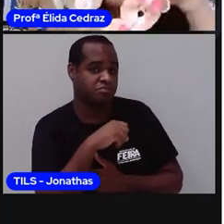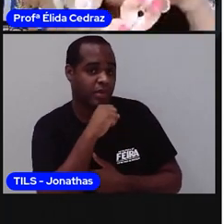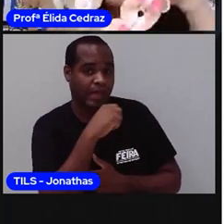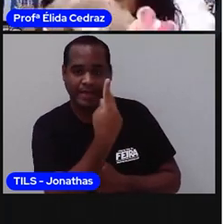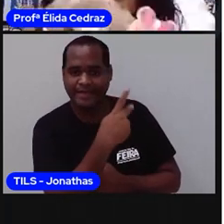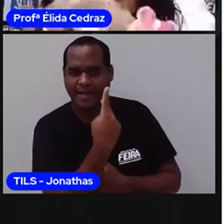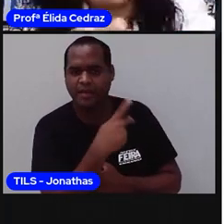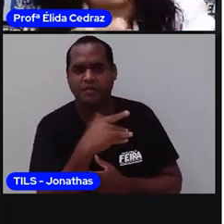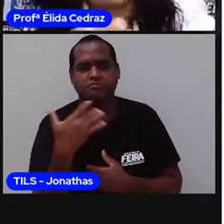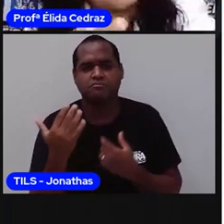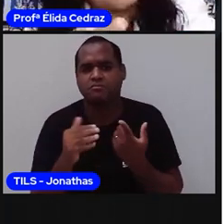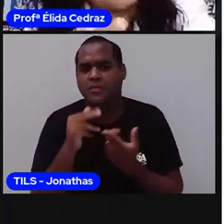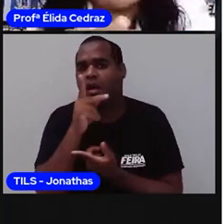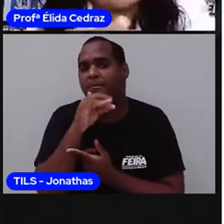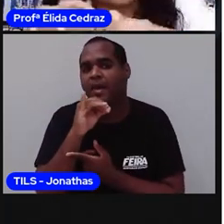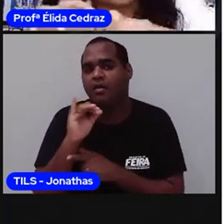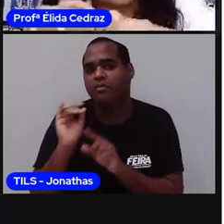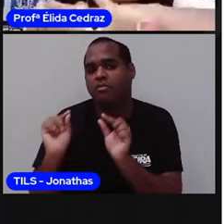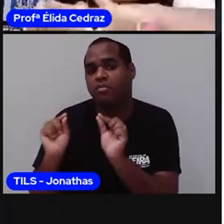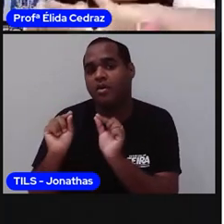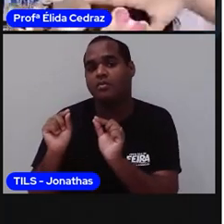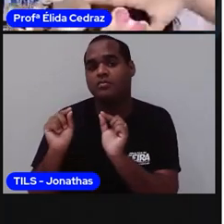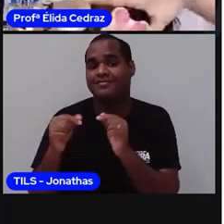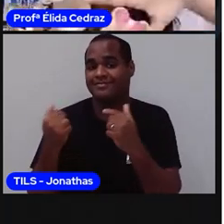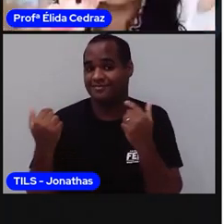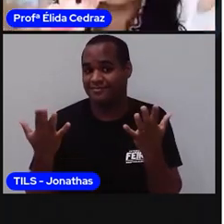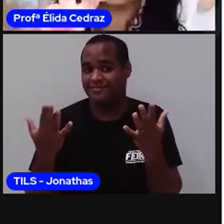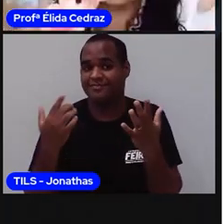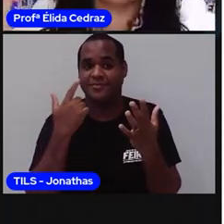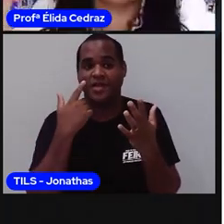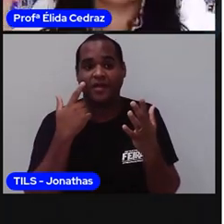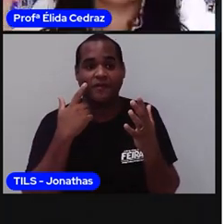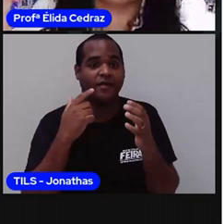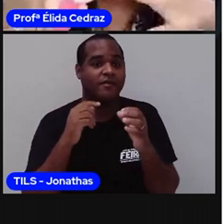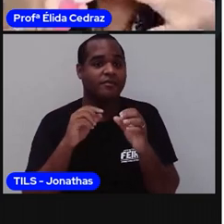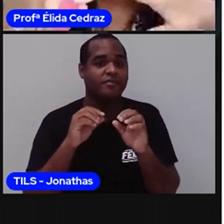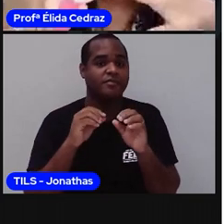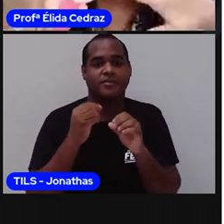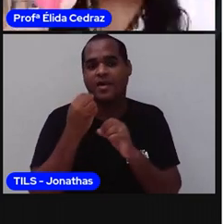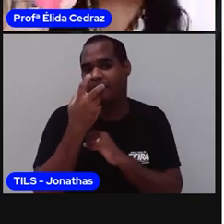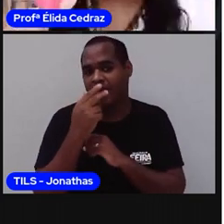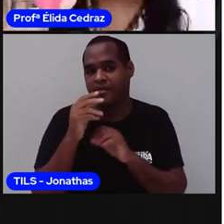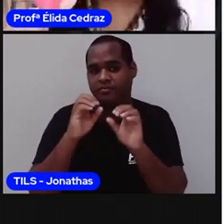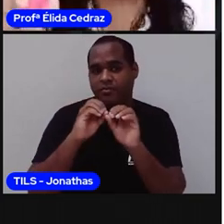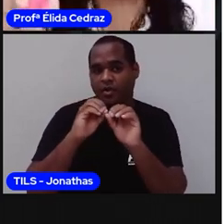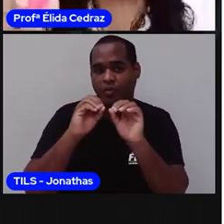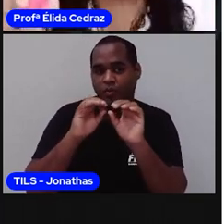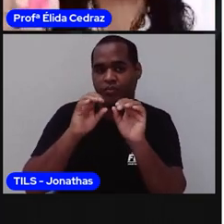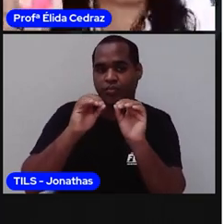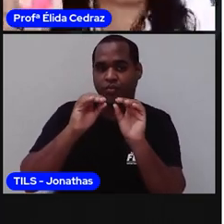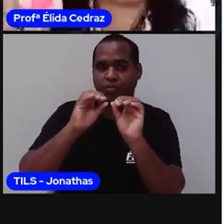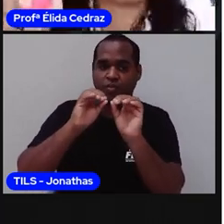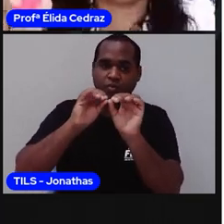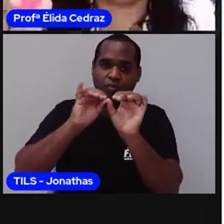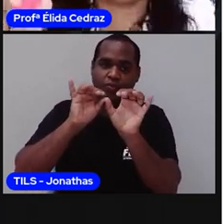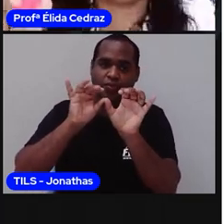dela. De onde o seu pai veio? E aí vai abrindo como se fossem os galhos de uma árvore. E você vai